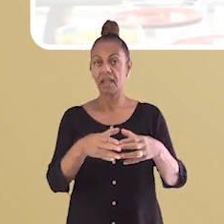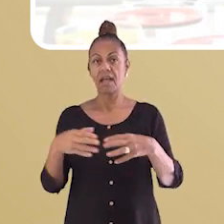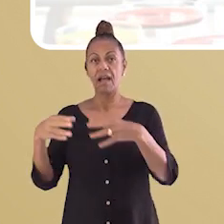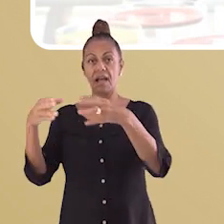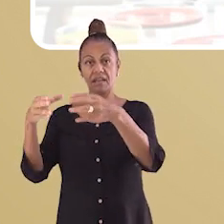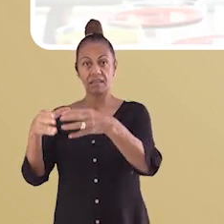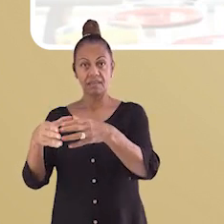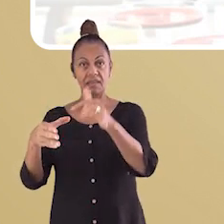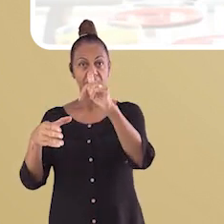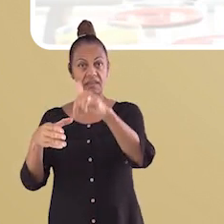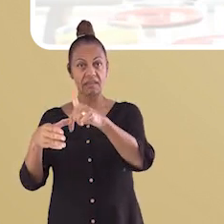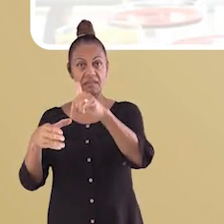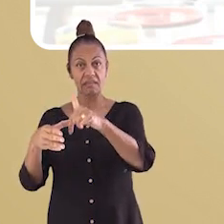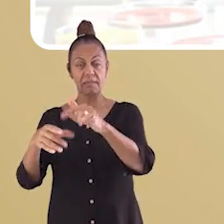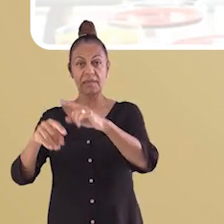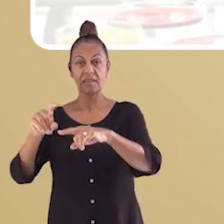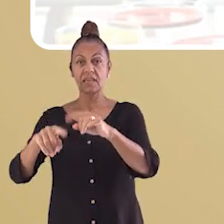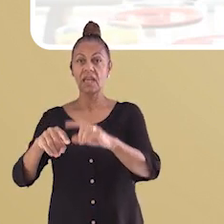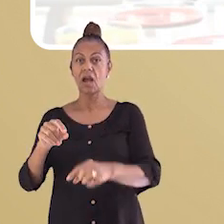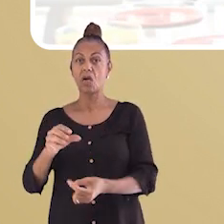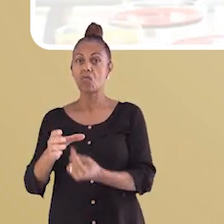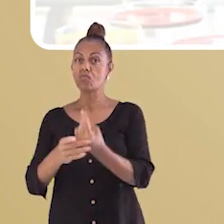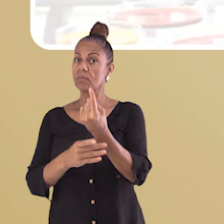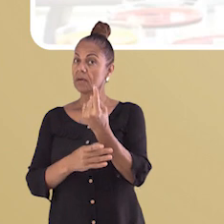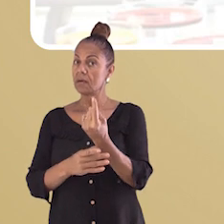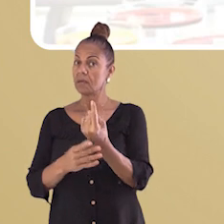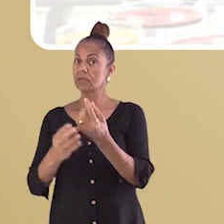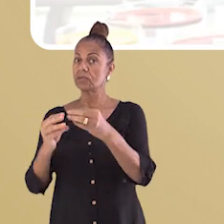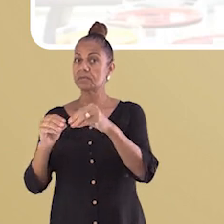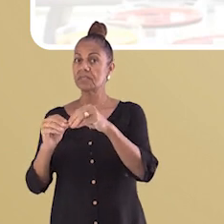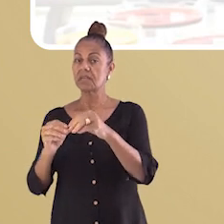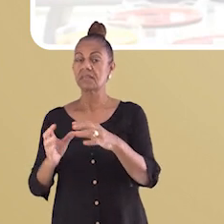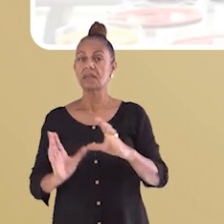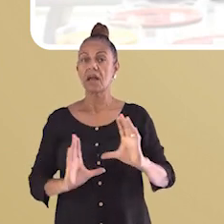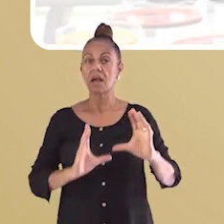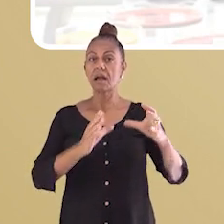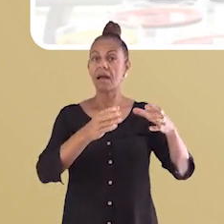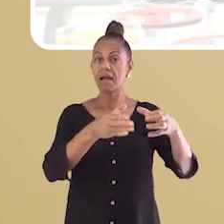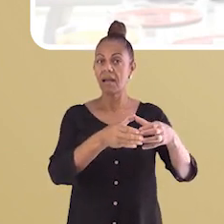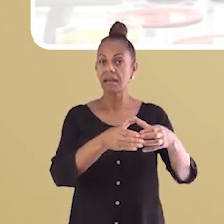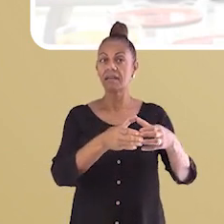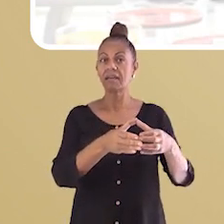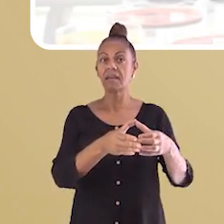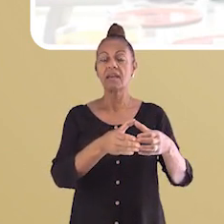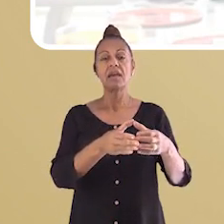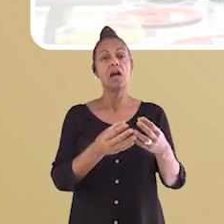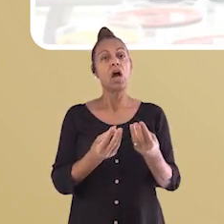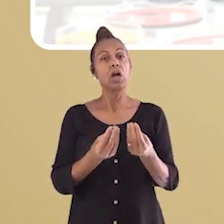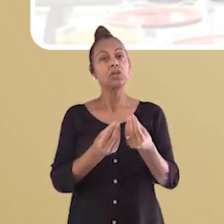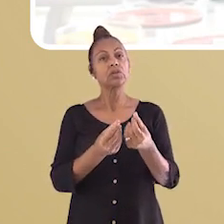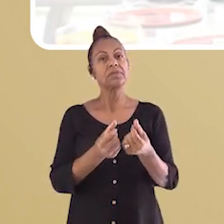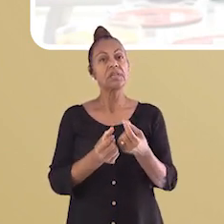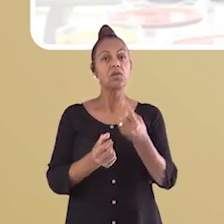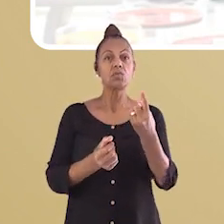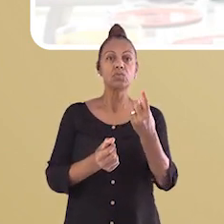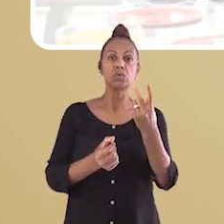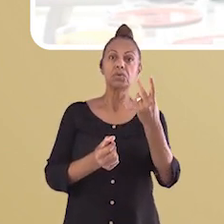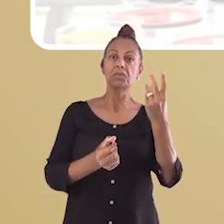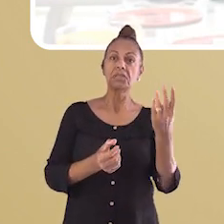materiais formados por uma única substância. E o grupo das misturas, que são os materiais formados por mais de uma substância.